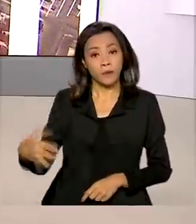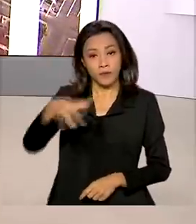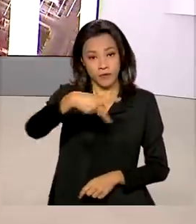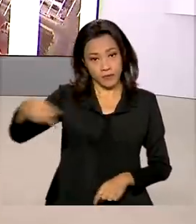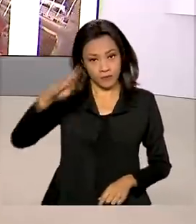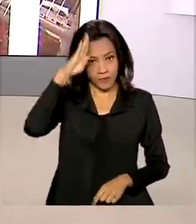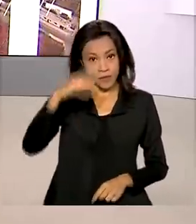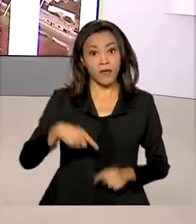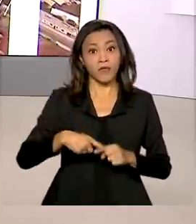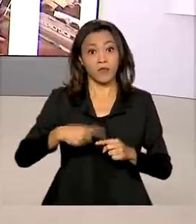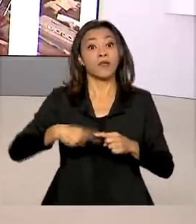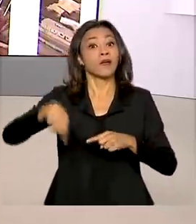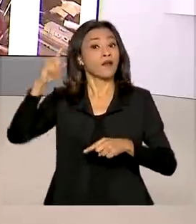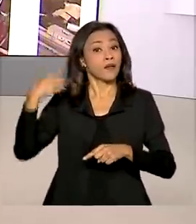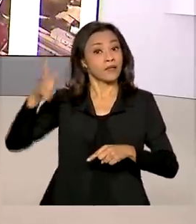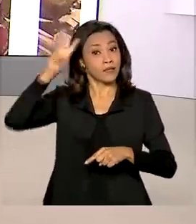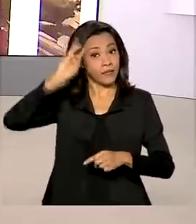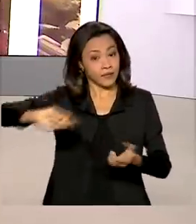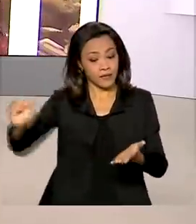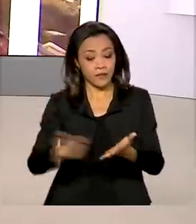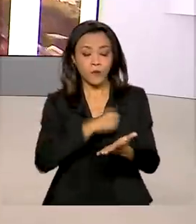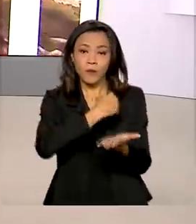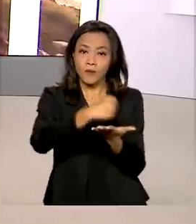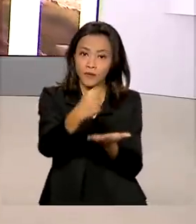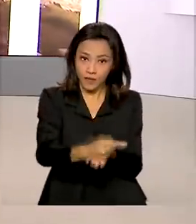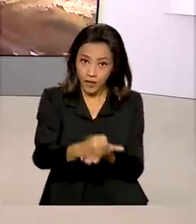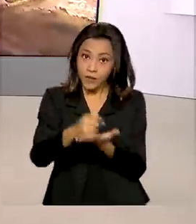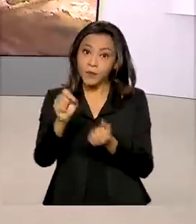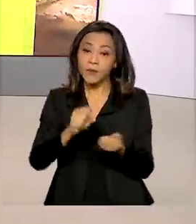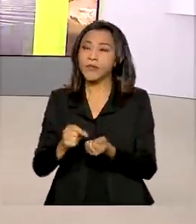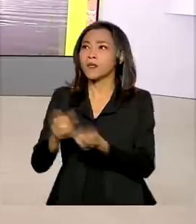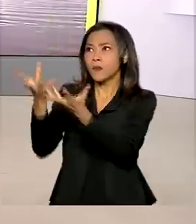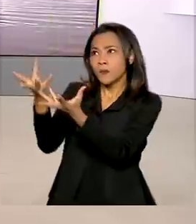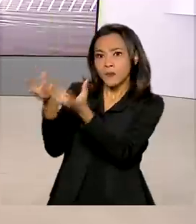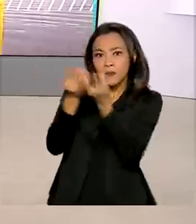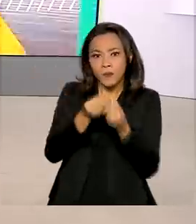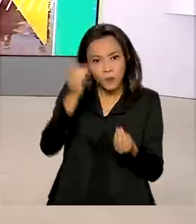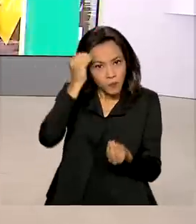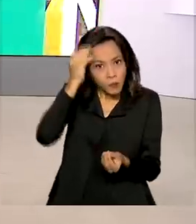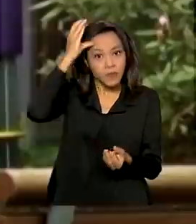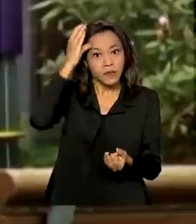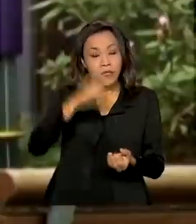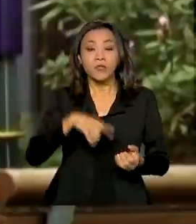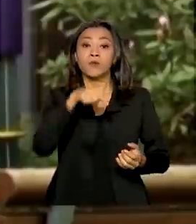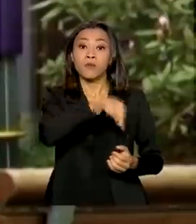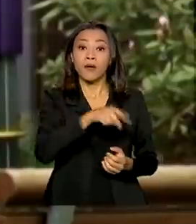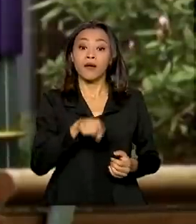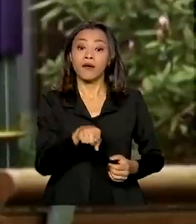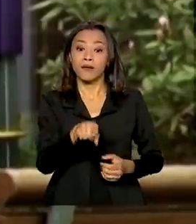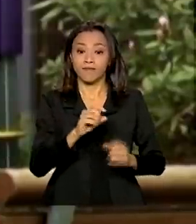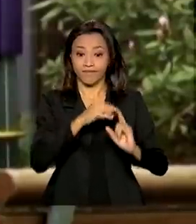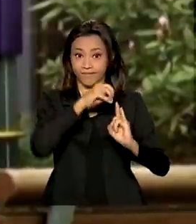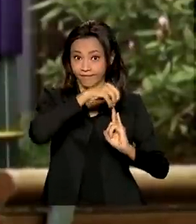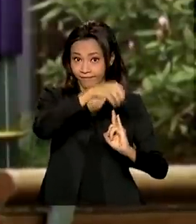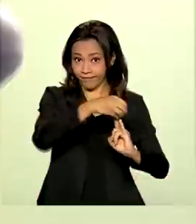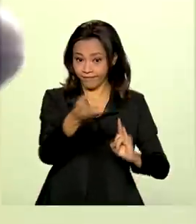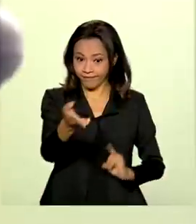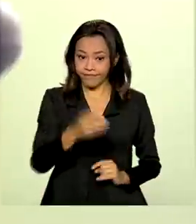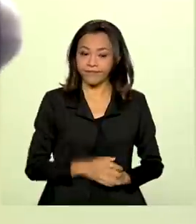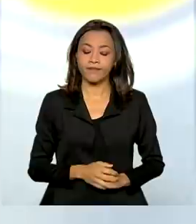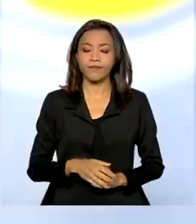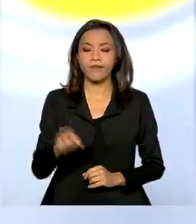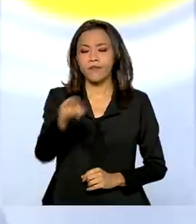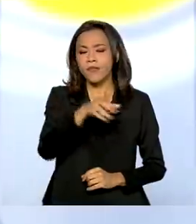assinou nesta terça-feira o contrato para a transferência de tecnologia para a Fiocruz. O acordo permite que